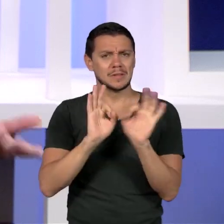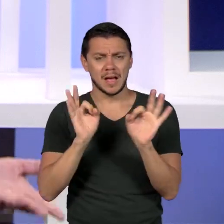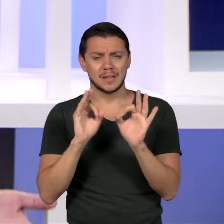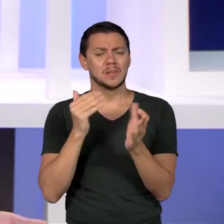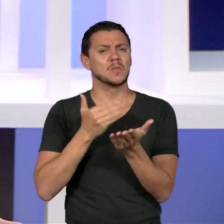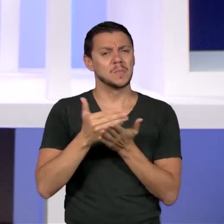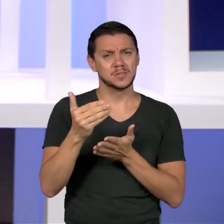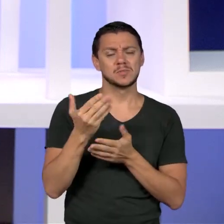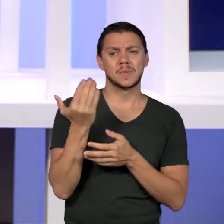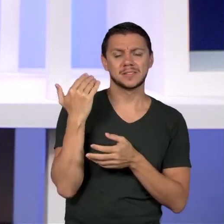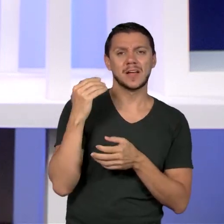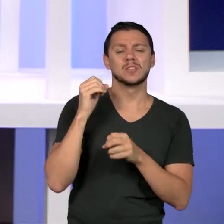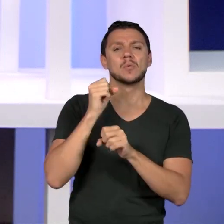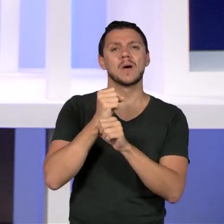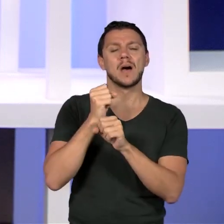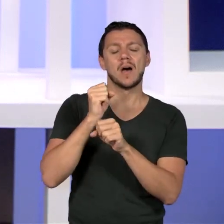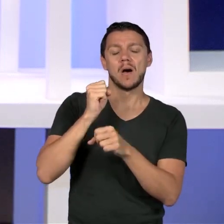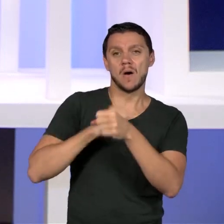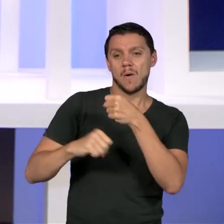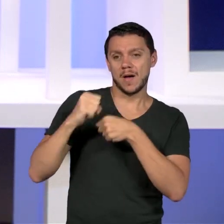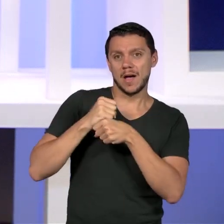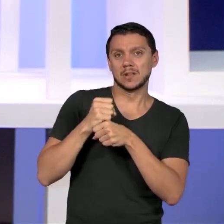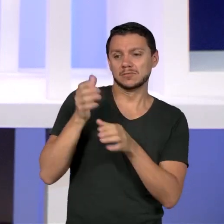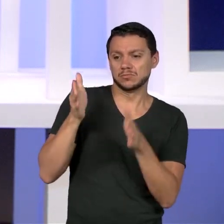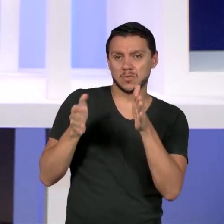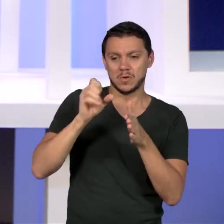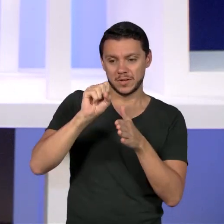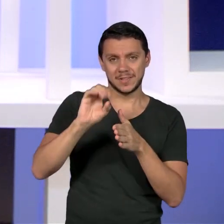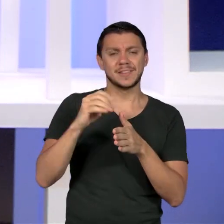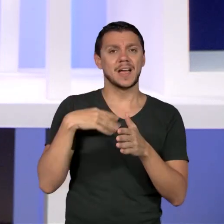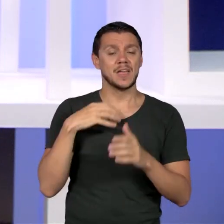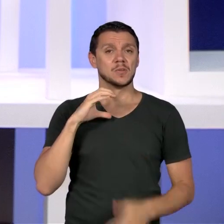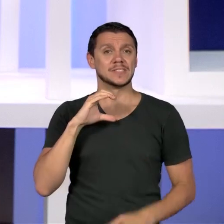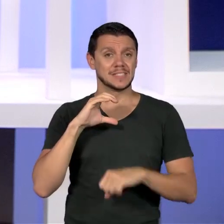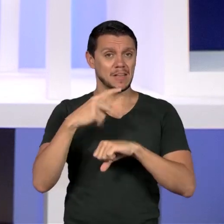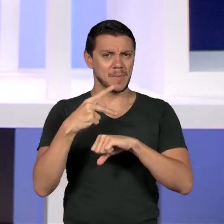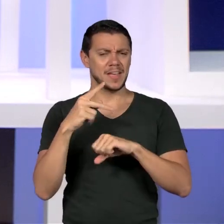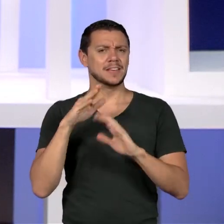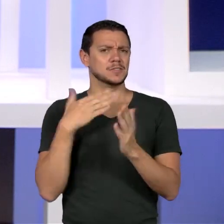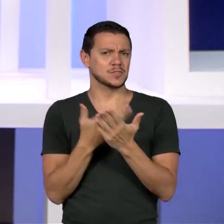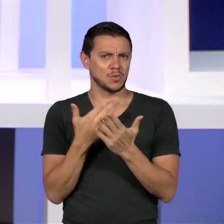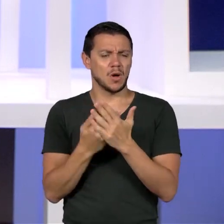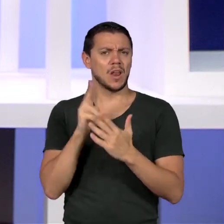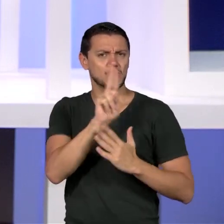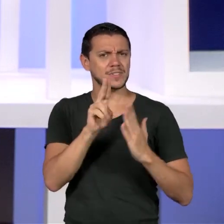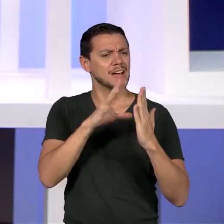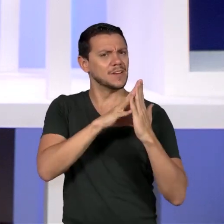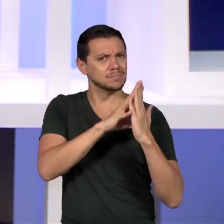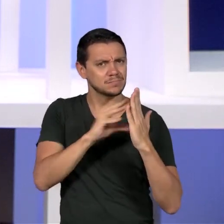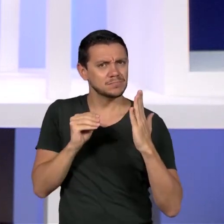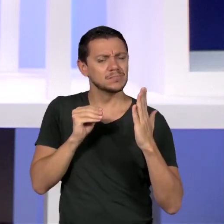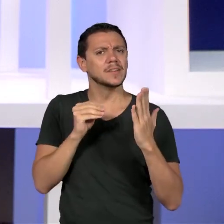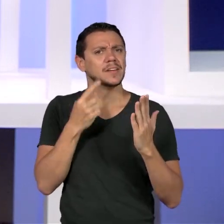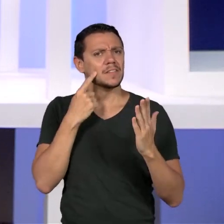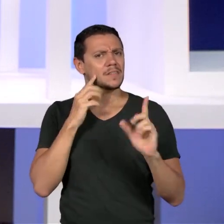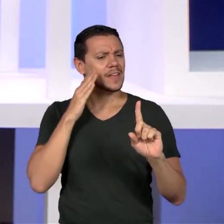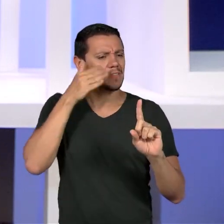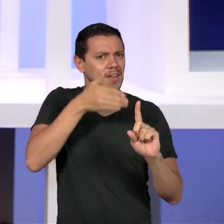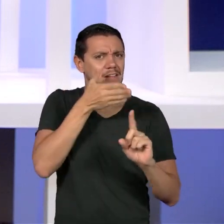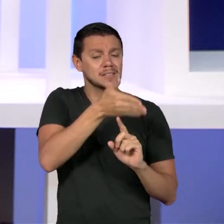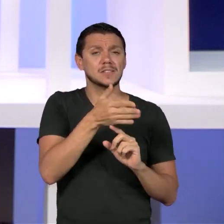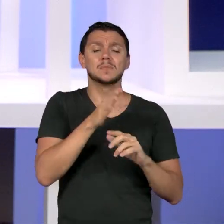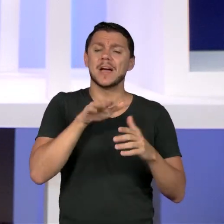quando eu era coordenadora de uma escola e me inspirava nisso, até hoje as características são as mesmas. Então,